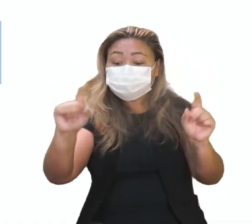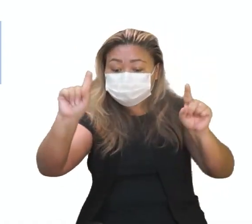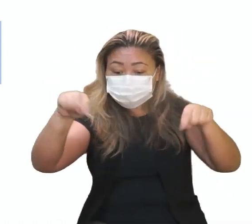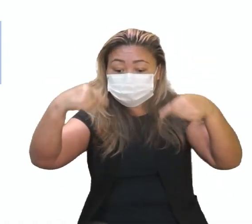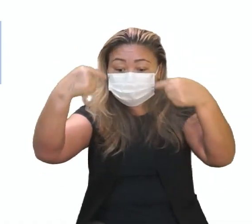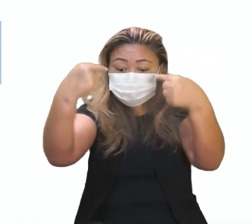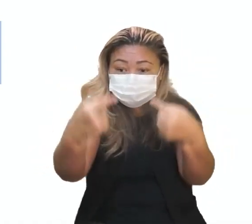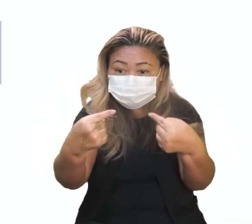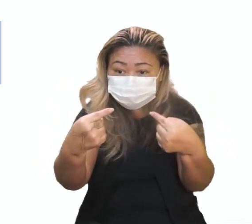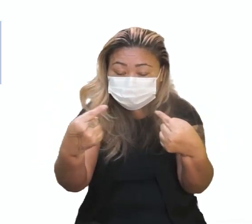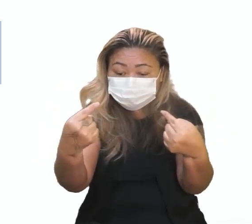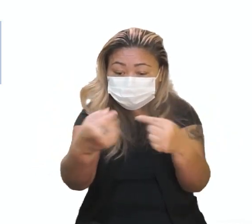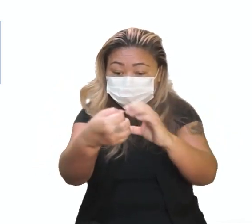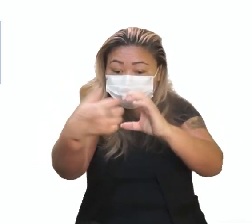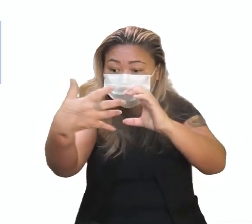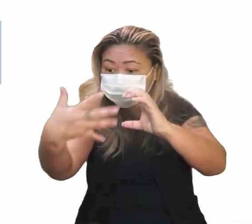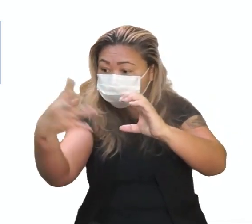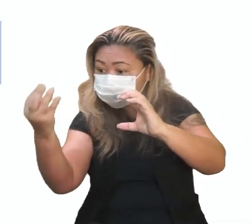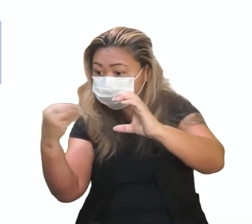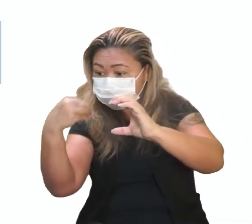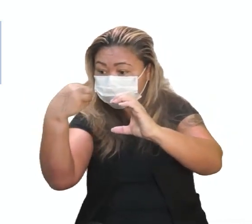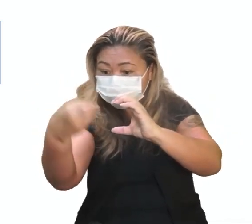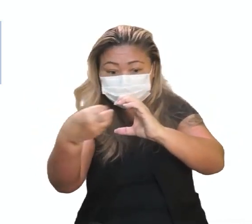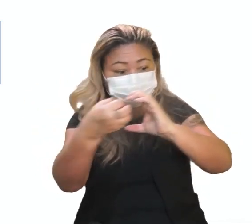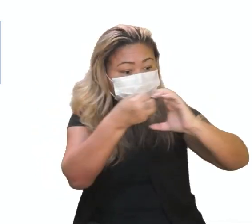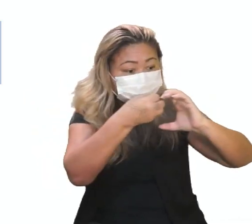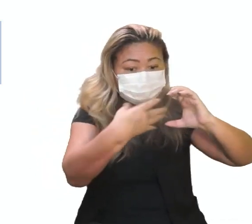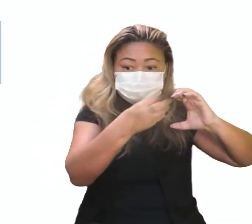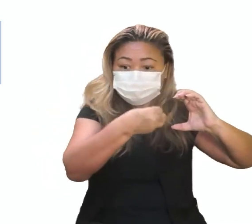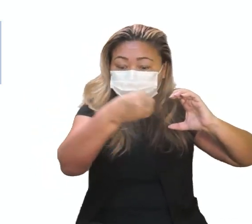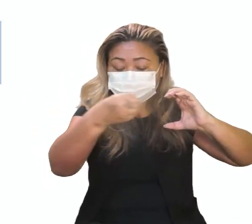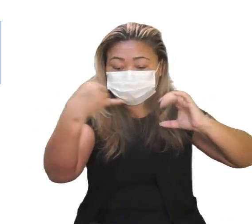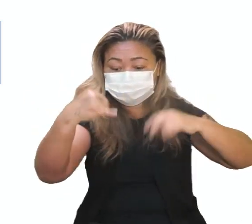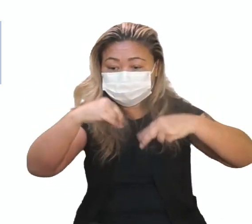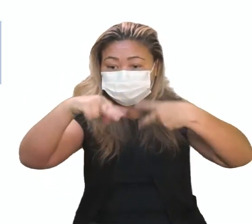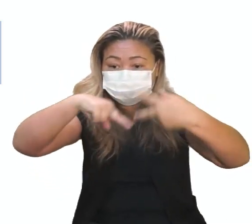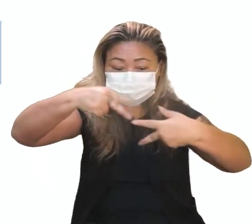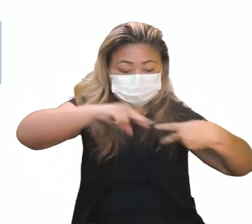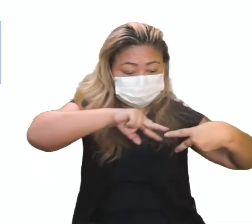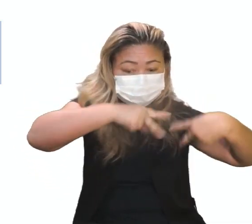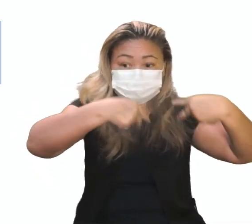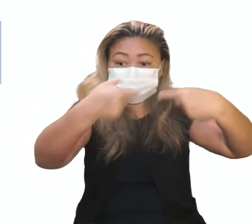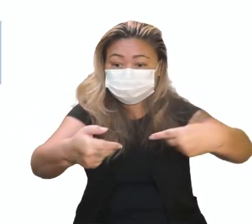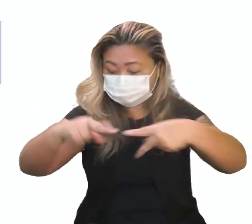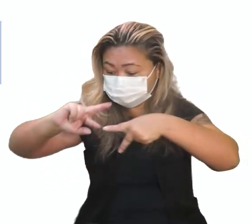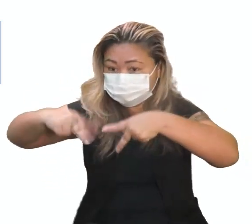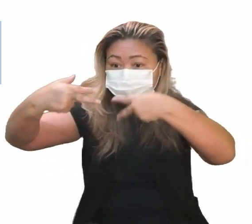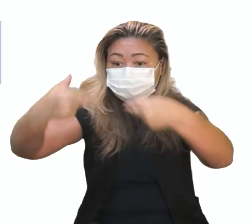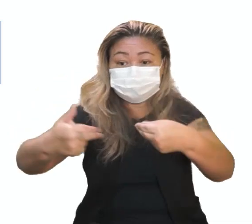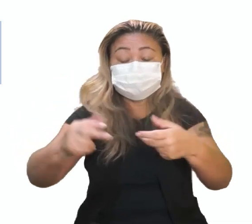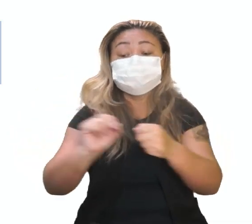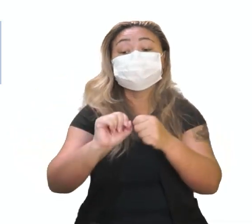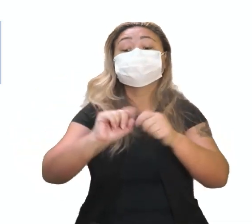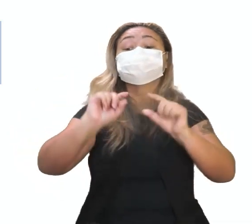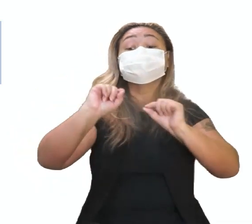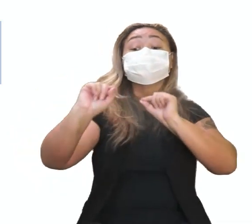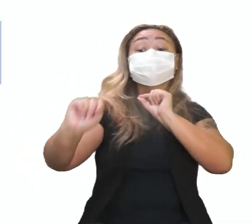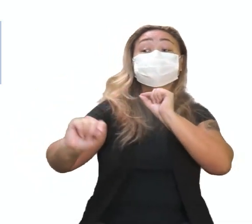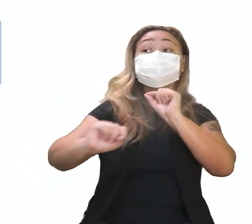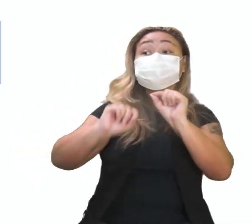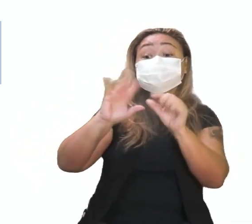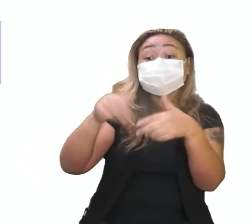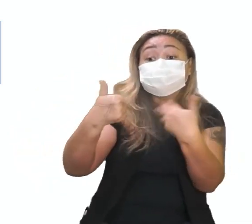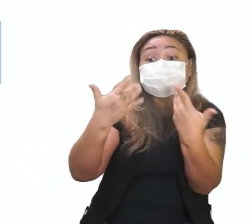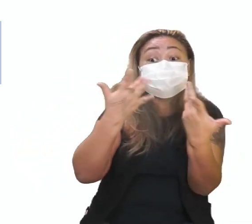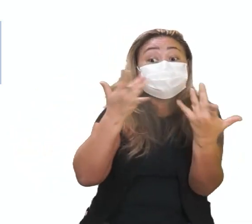novo ser, características eram passadas, informações genéticas eram passadas. Eles não tinham essa compreensão do que que